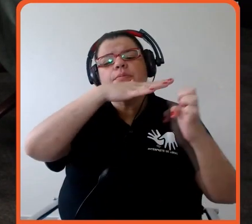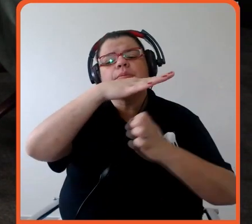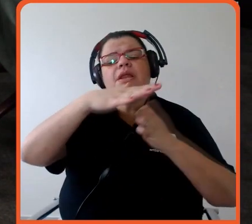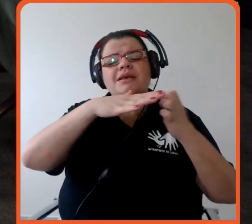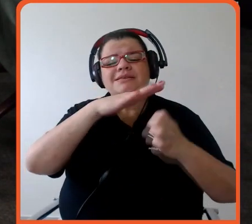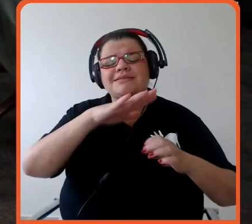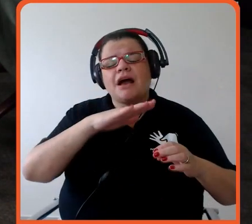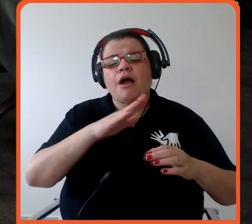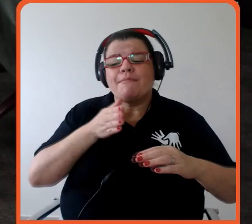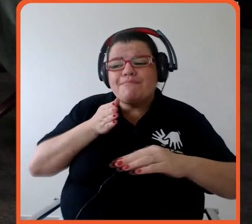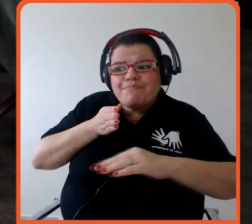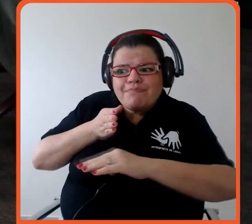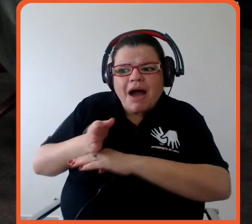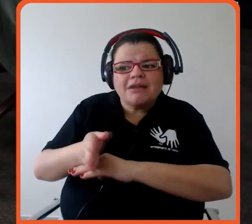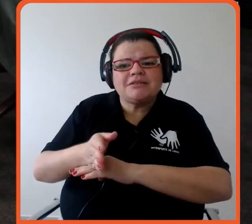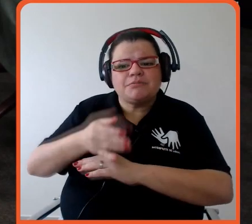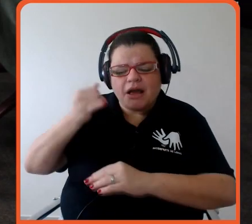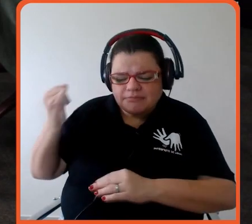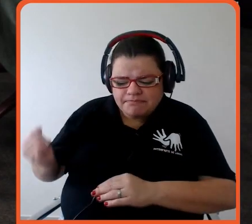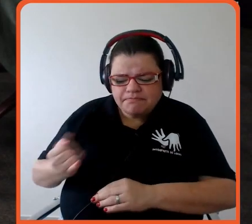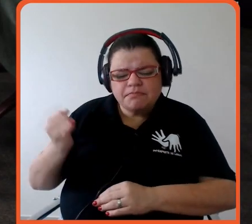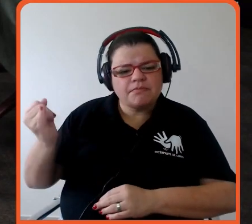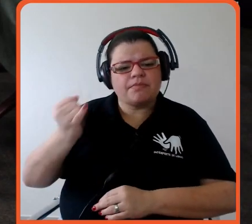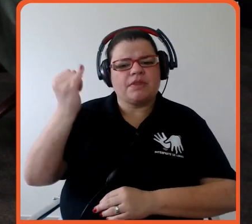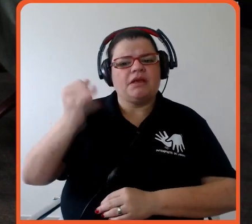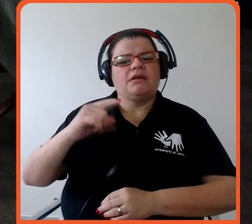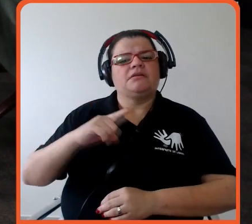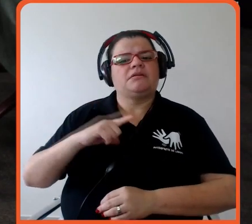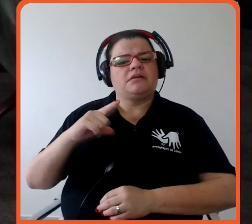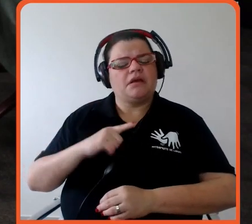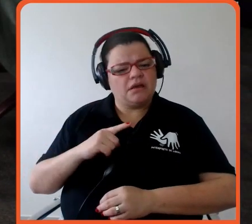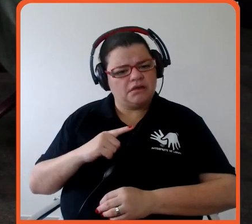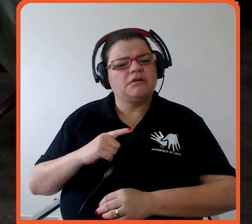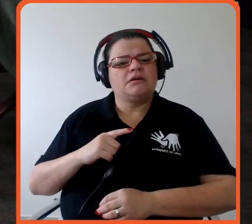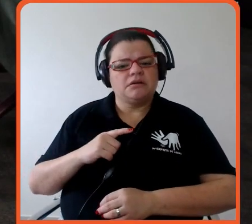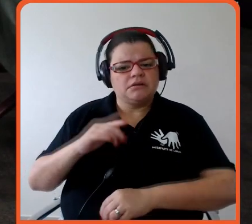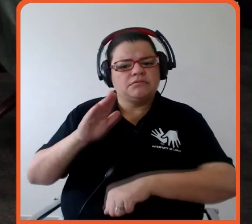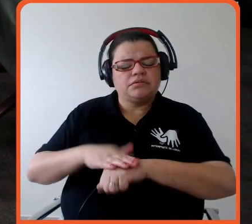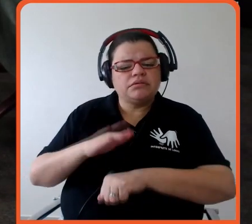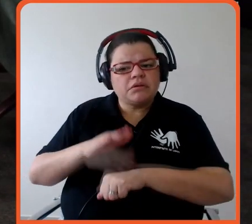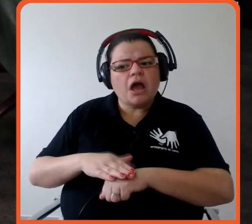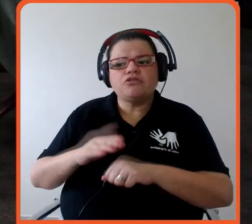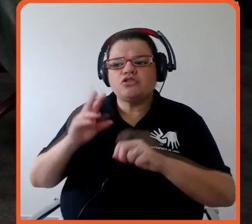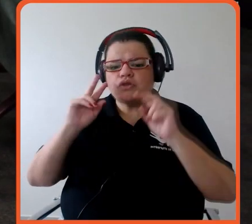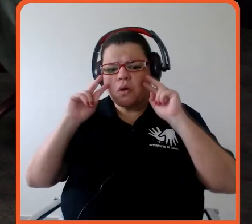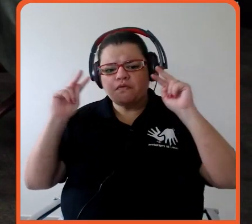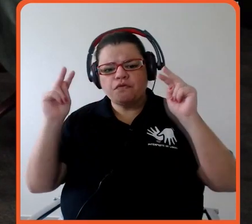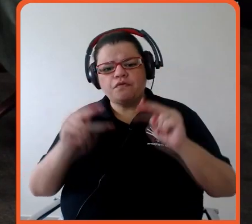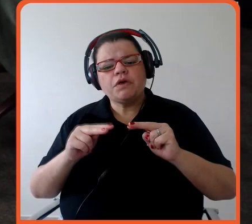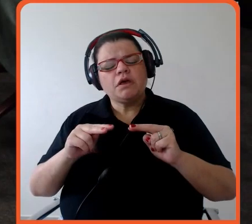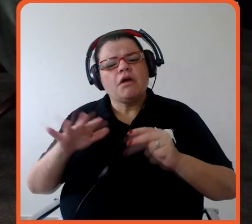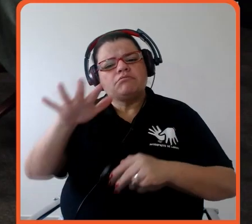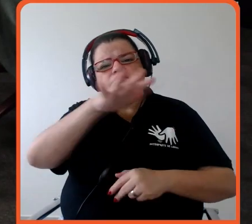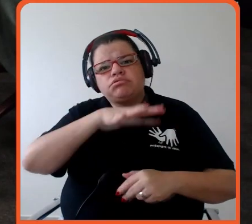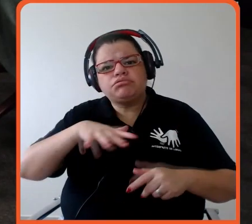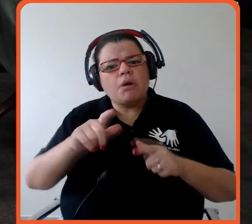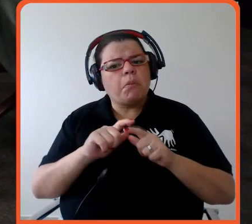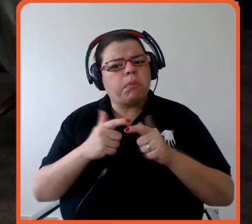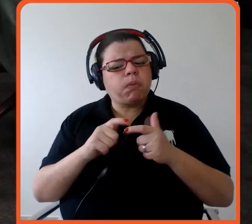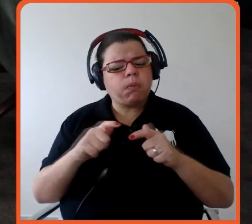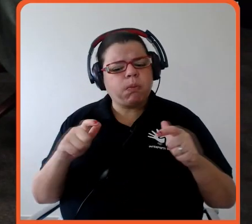Então, uma quantidade de CEOs lá enorme, enorme, tanto que a gente está fazendo esse painel aqui. Guilherme, você,